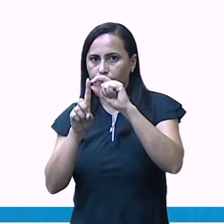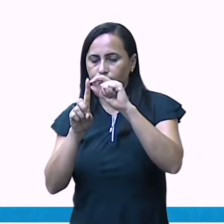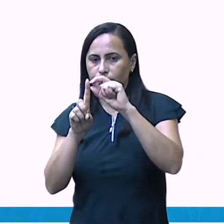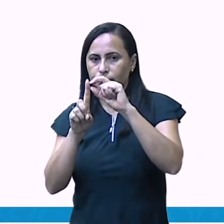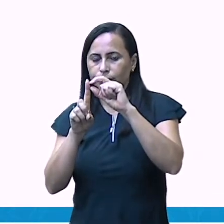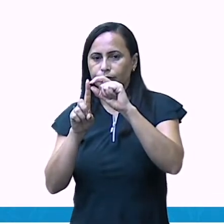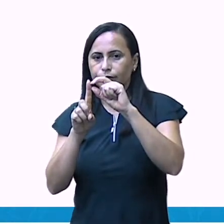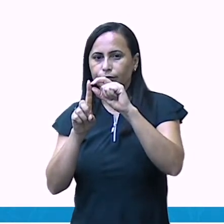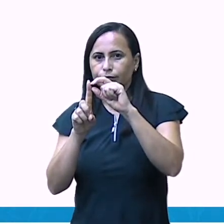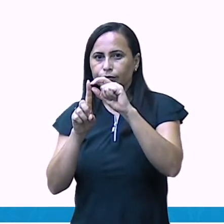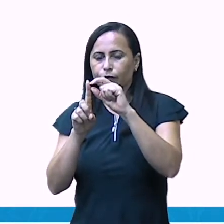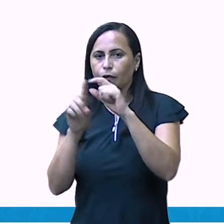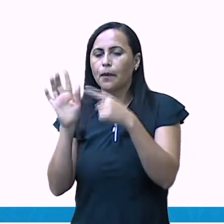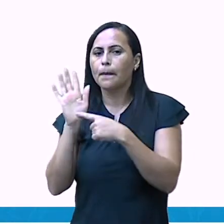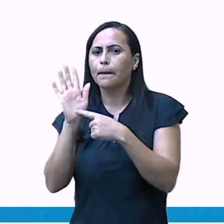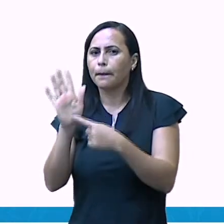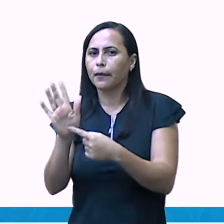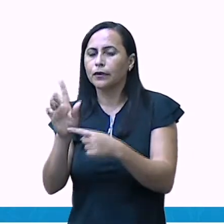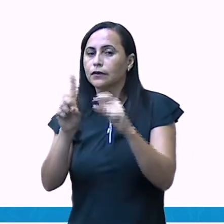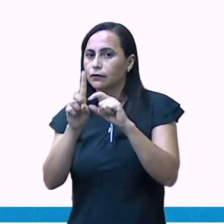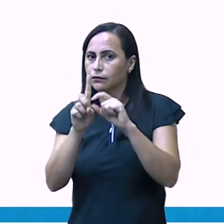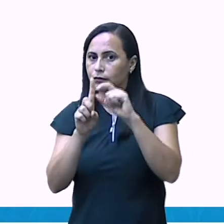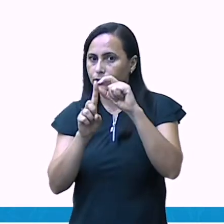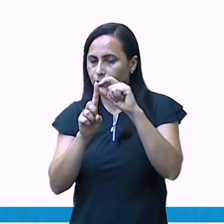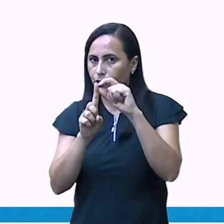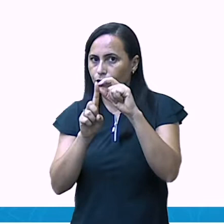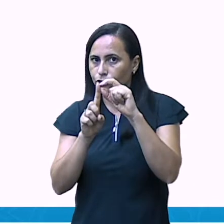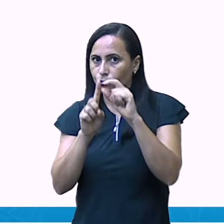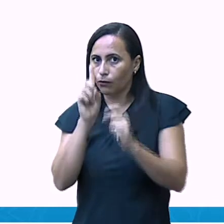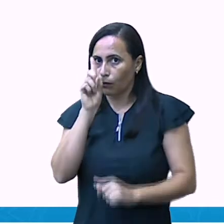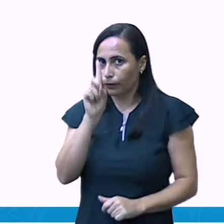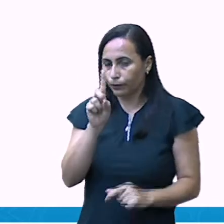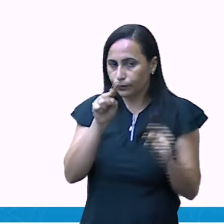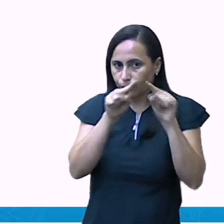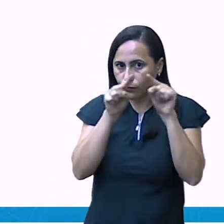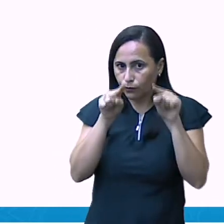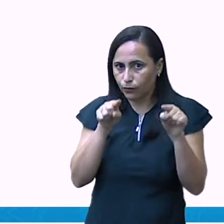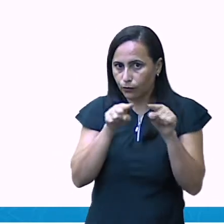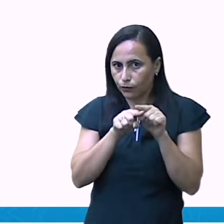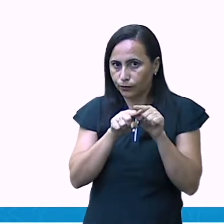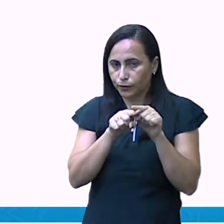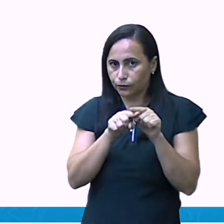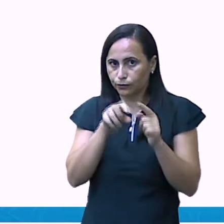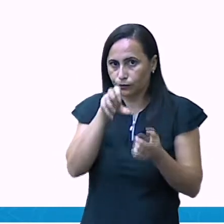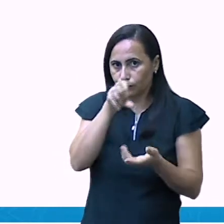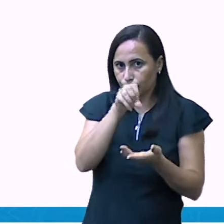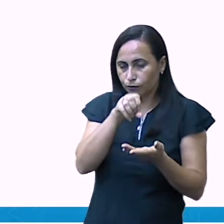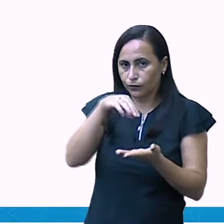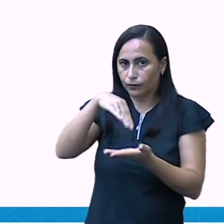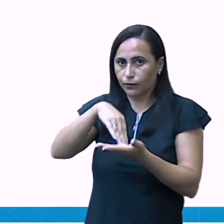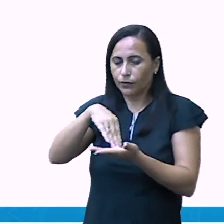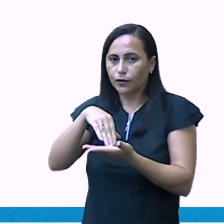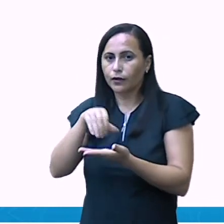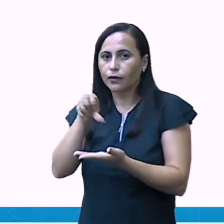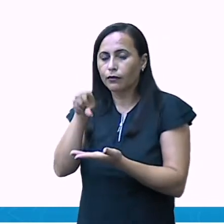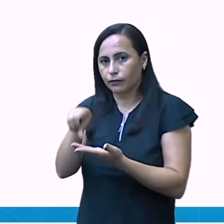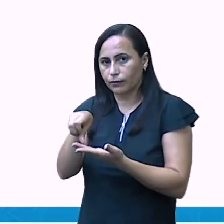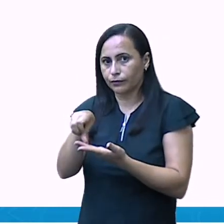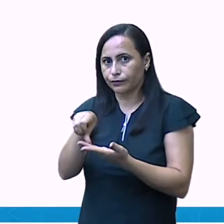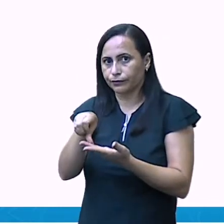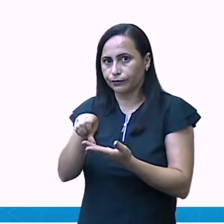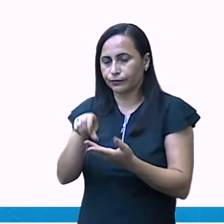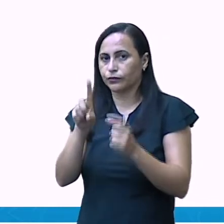dourado representa a unidade. Ou seja, do zero ao nove. Unidade.